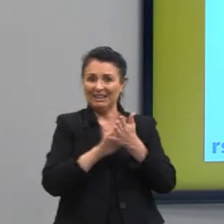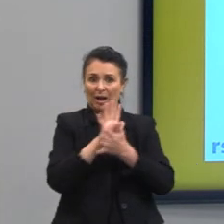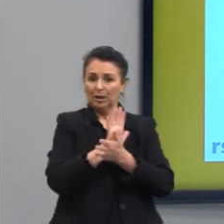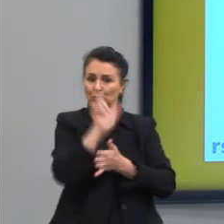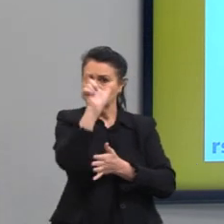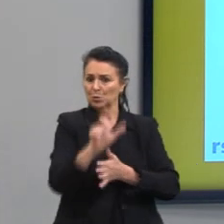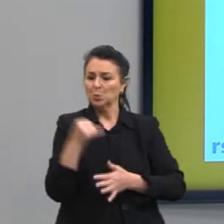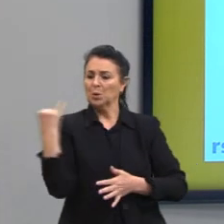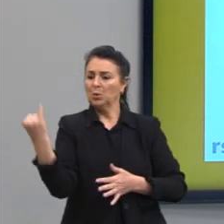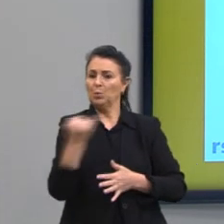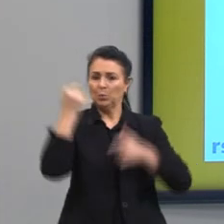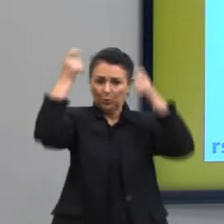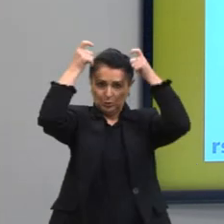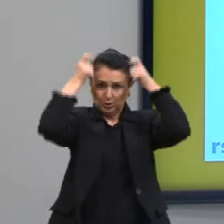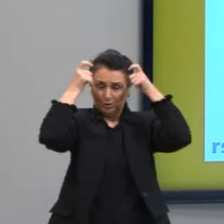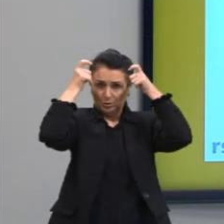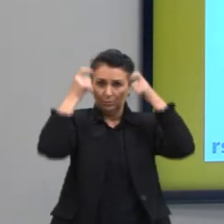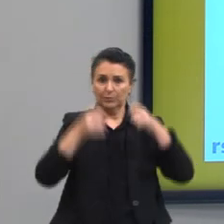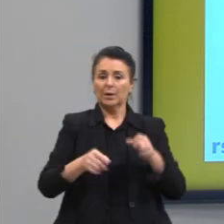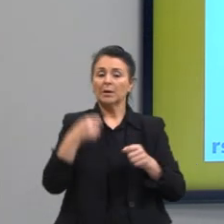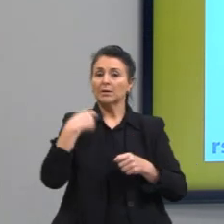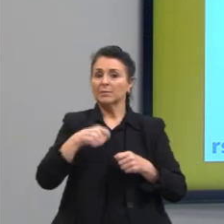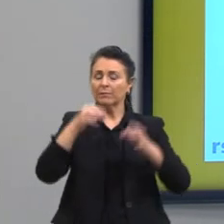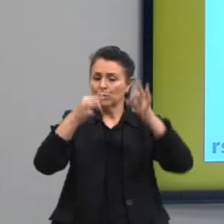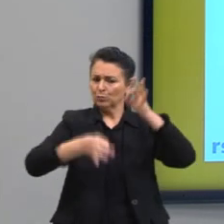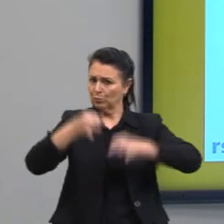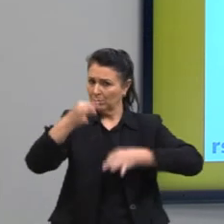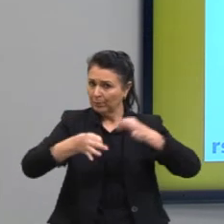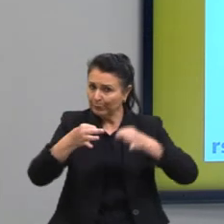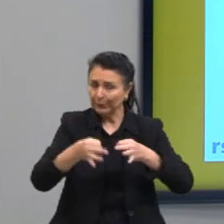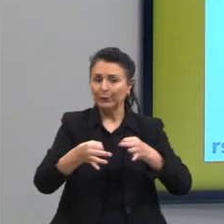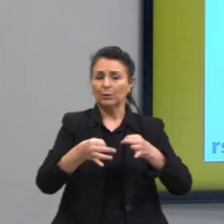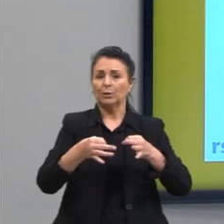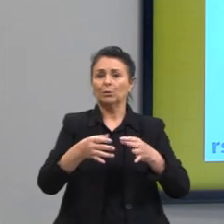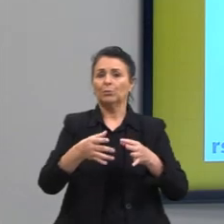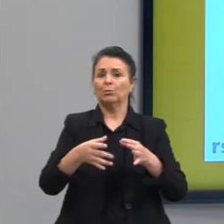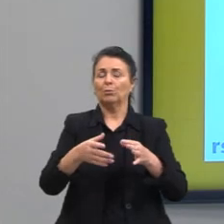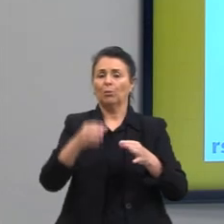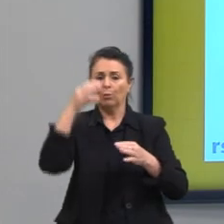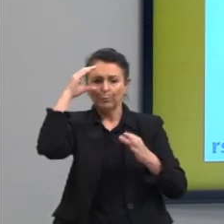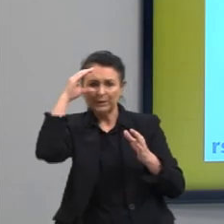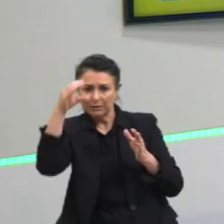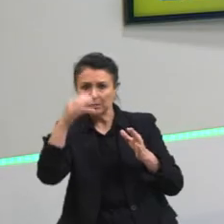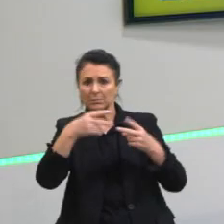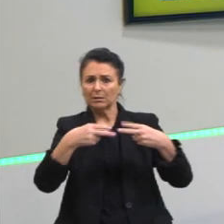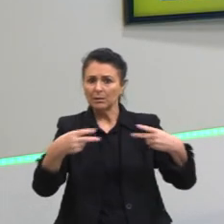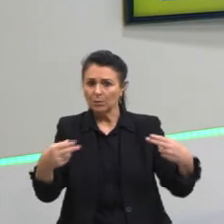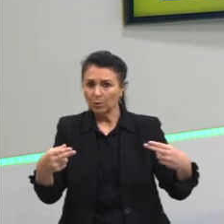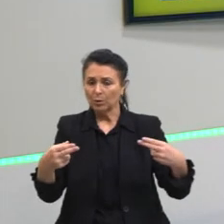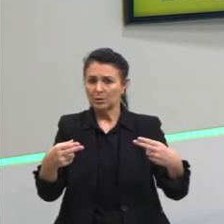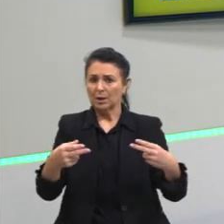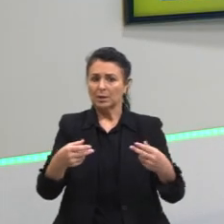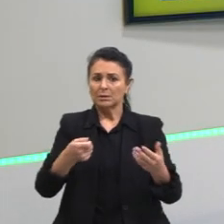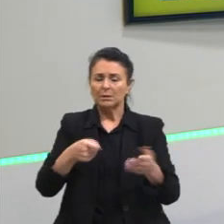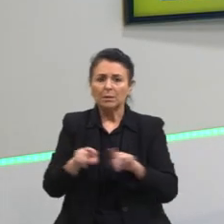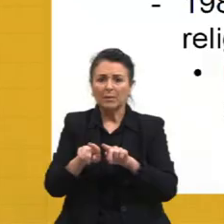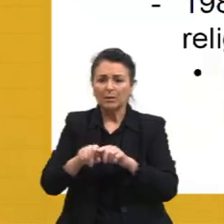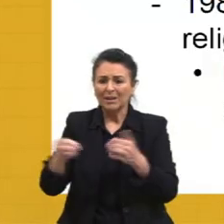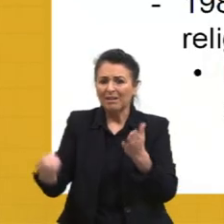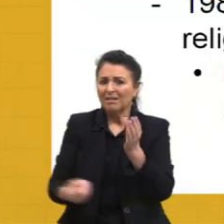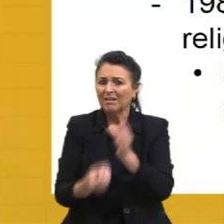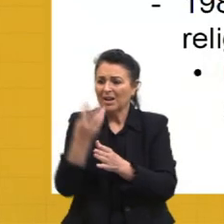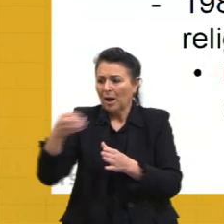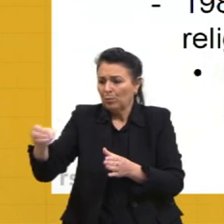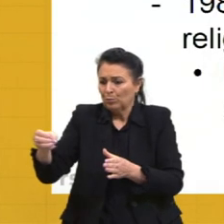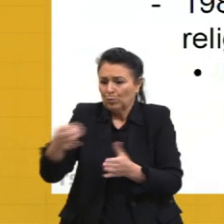sem julgamento, que ele ia respeitar, que ele não ia impor novos impostos do nada. Então, era uma tentativa de dizer para o rei, tu